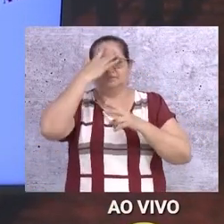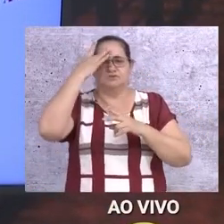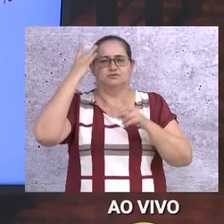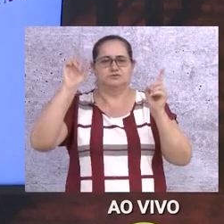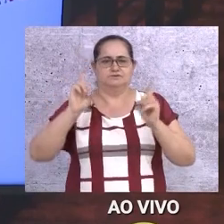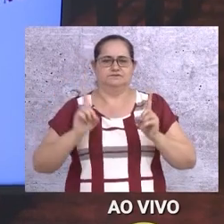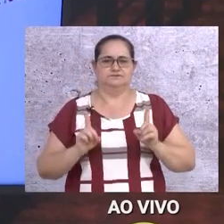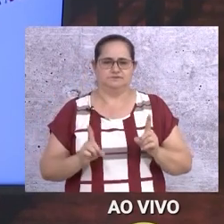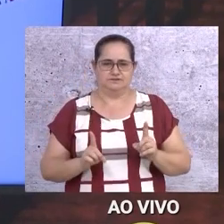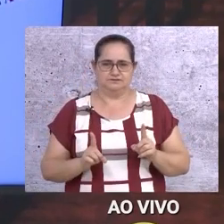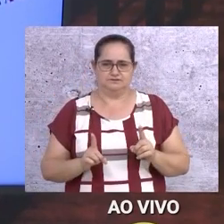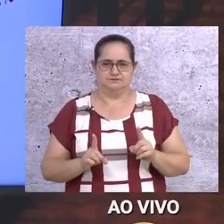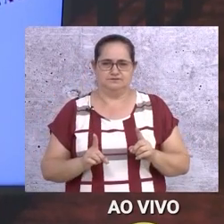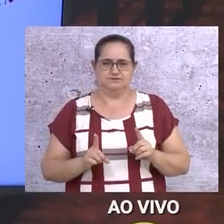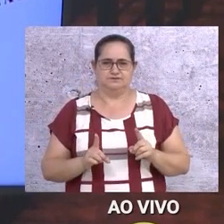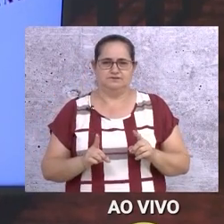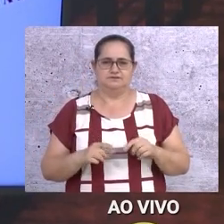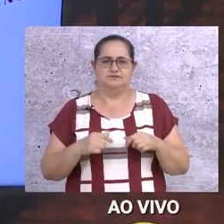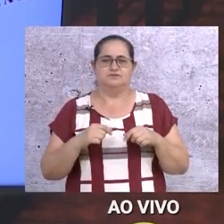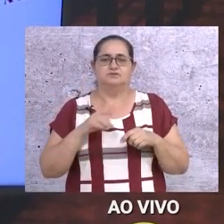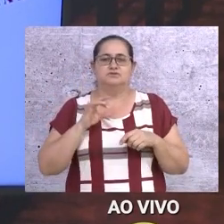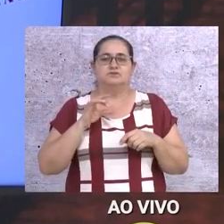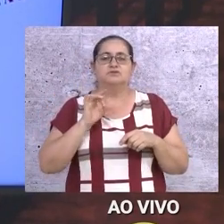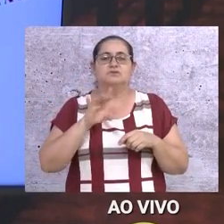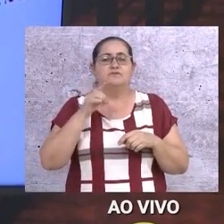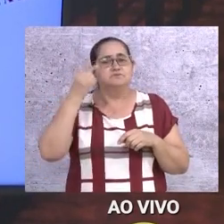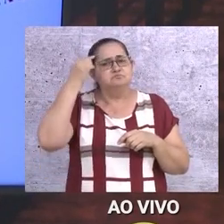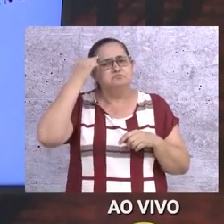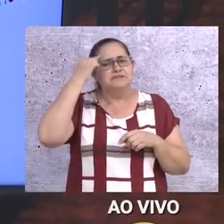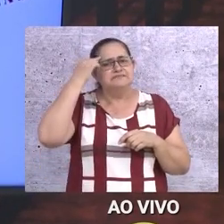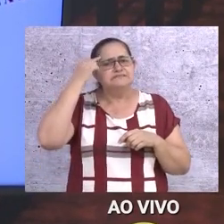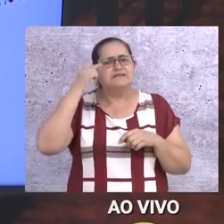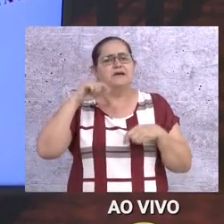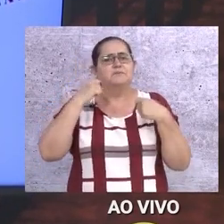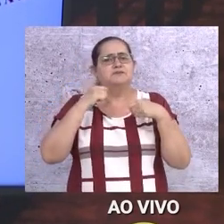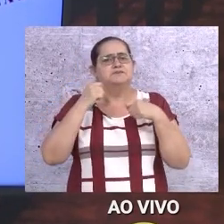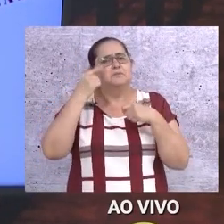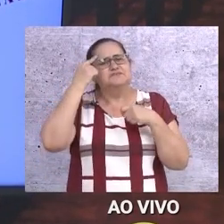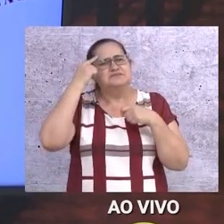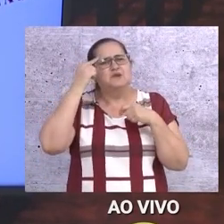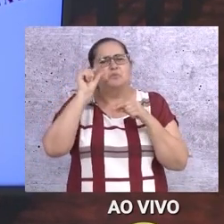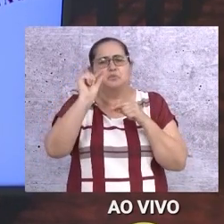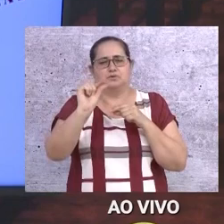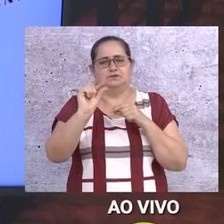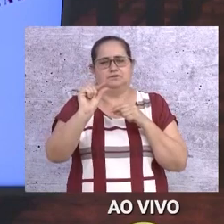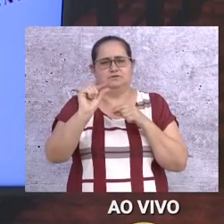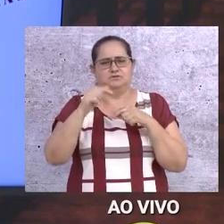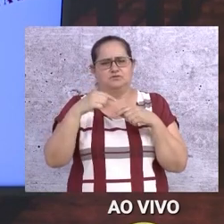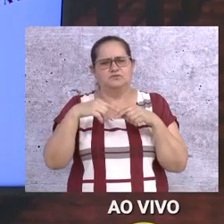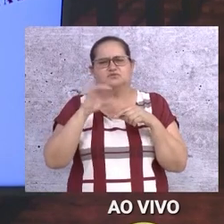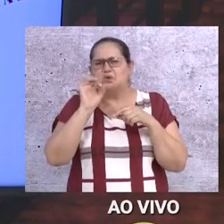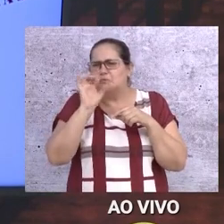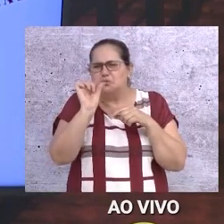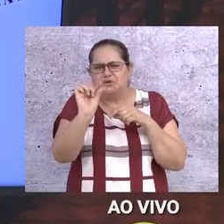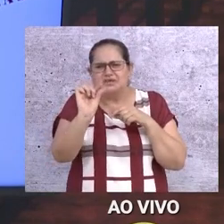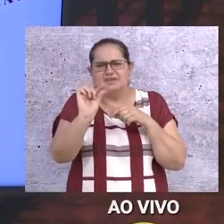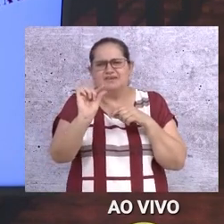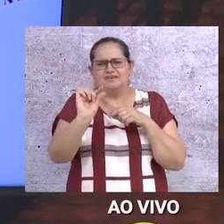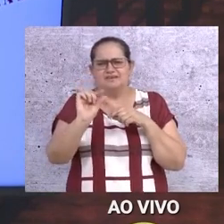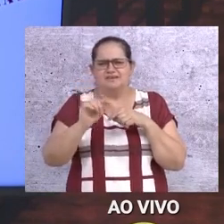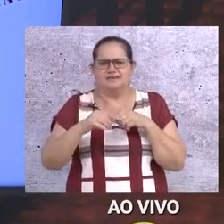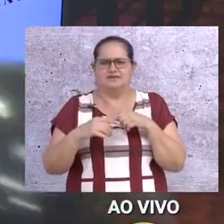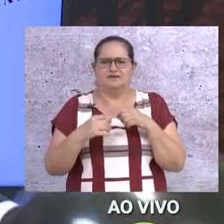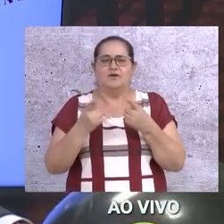pessoas com necessidades especiais e só ter respeito para pensar um pouquinho nelas. Só um pouquinho.